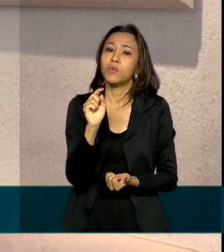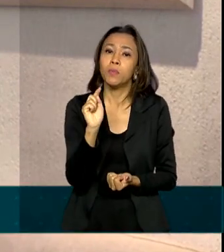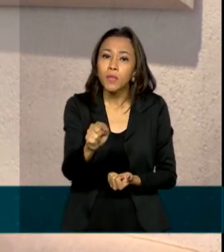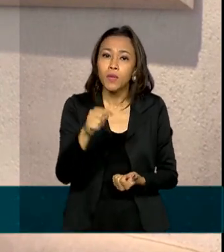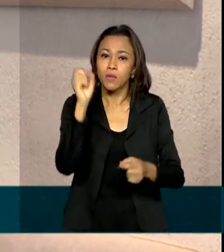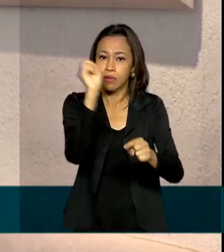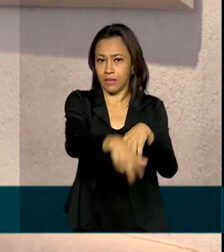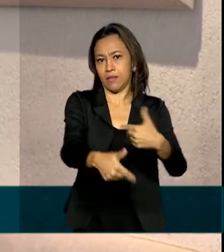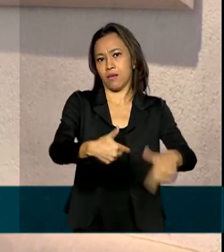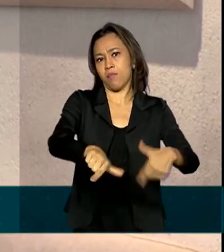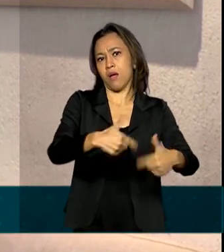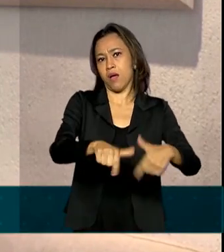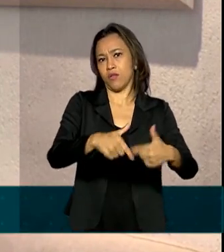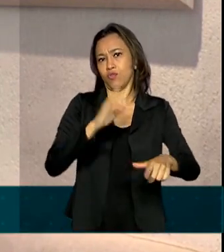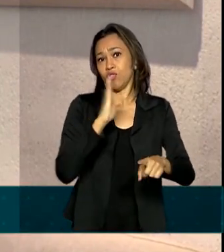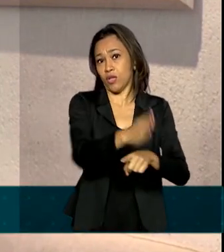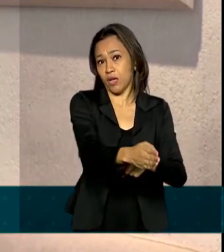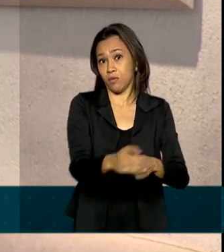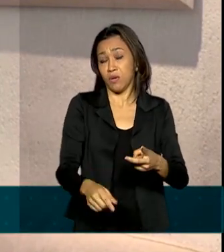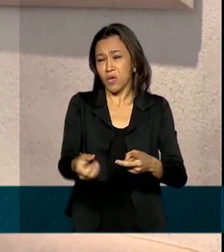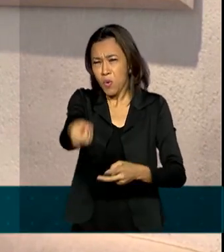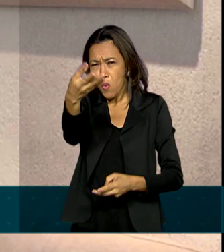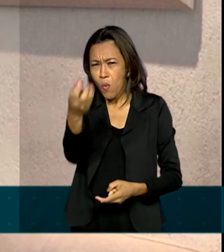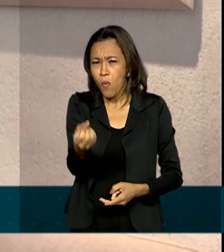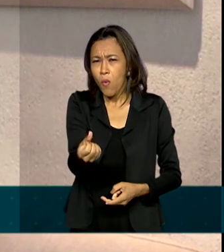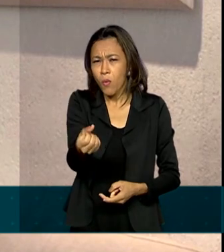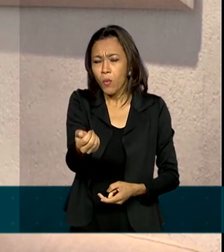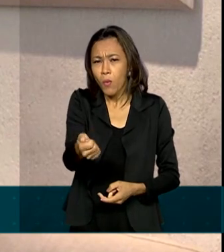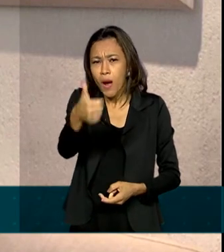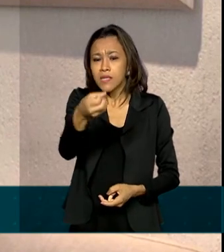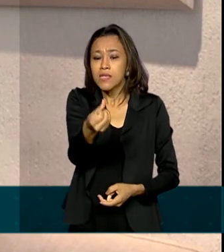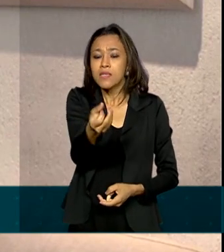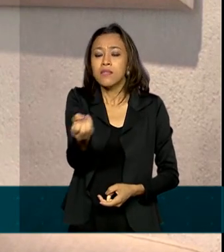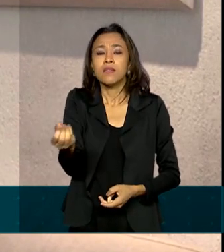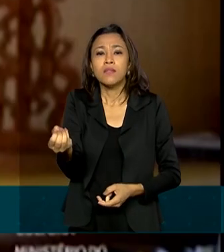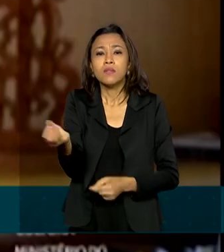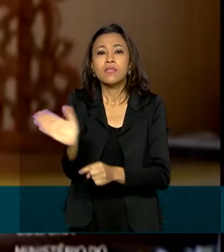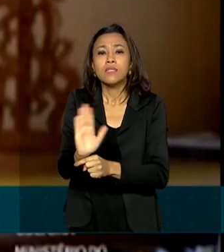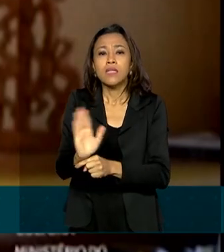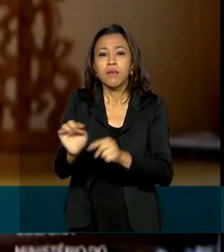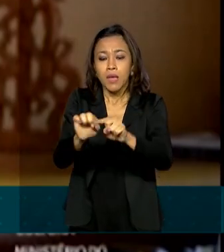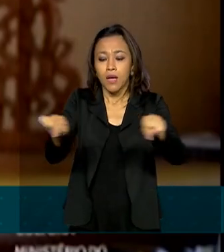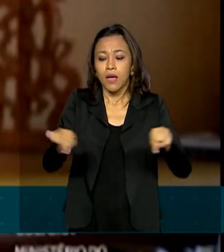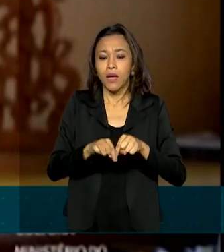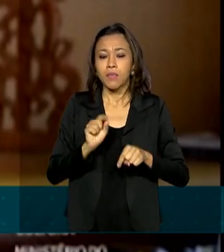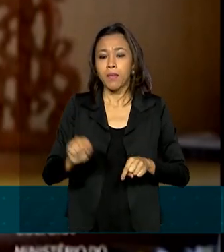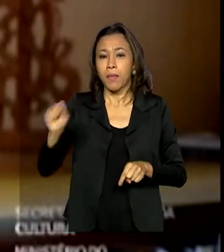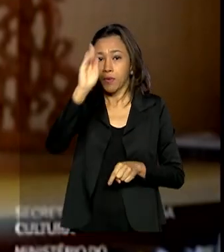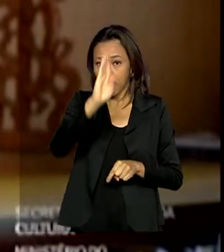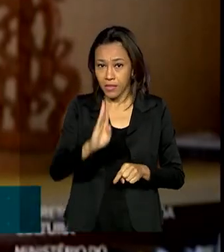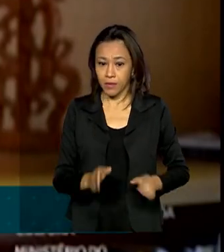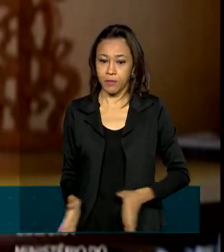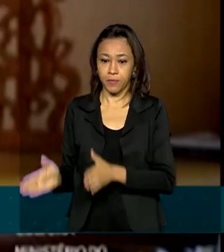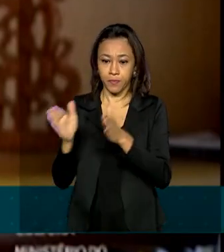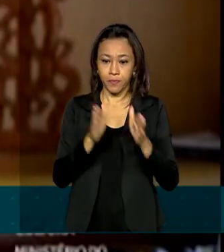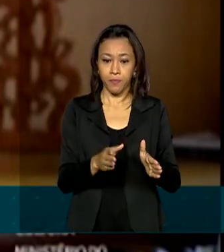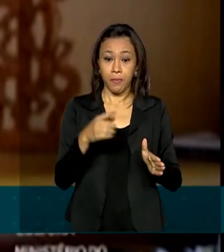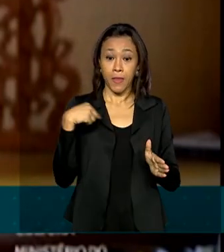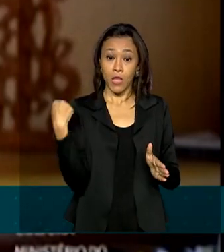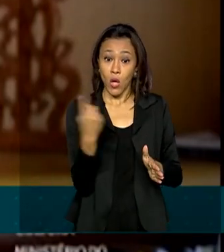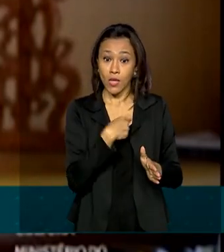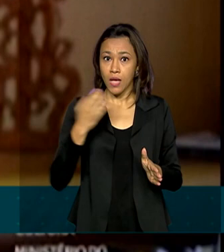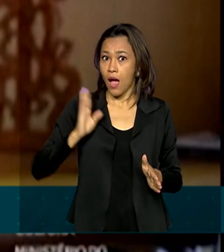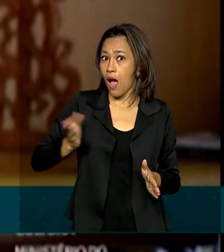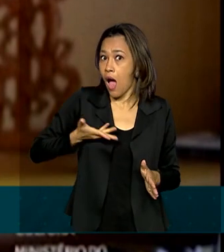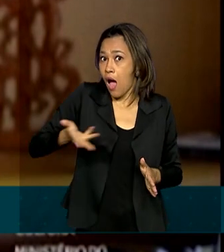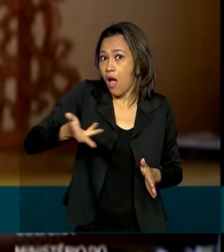diretos e quase 600 cinemas em todo o país. No meio dessa pandemia, agimos rápido para